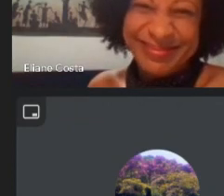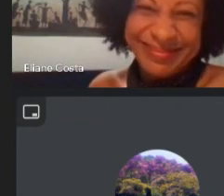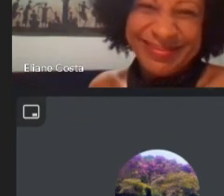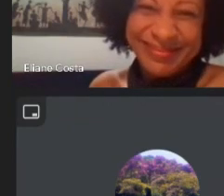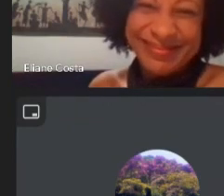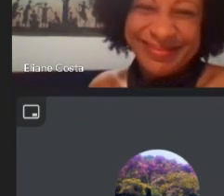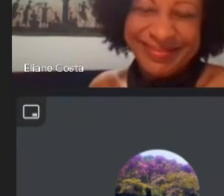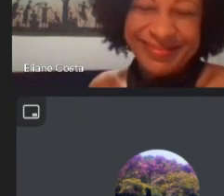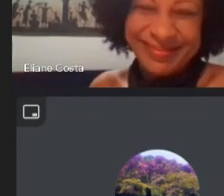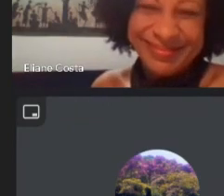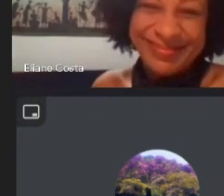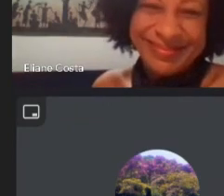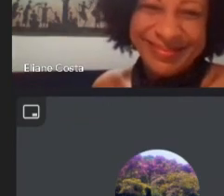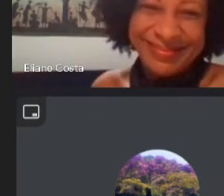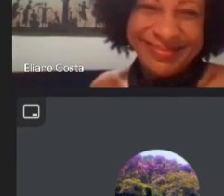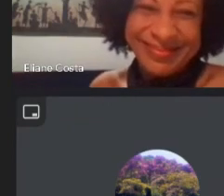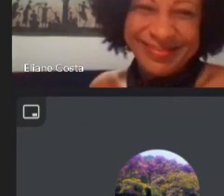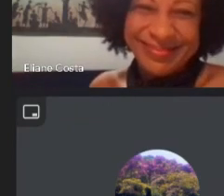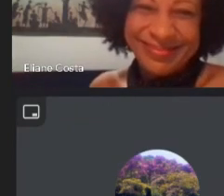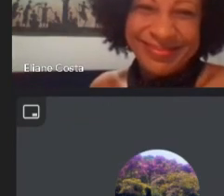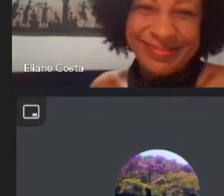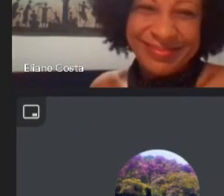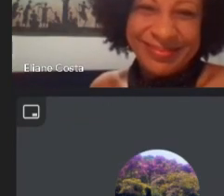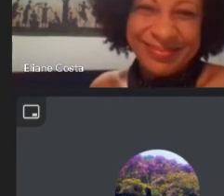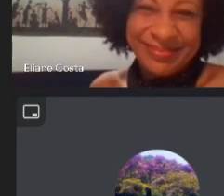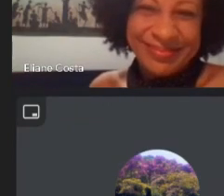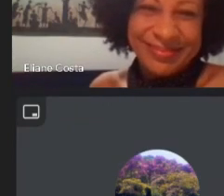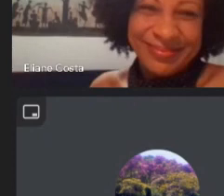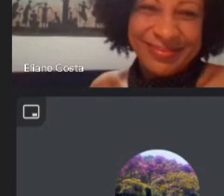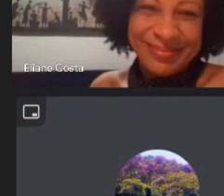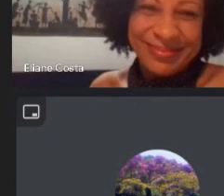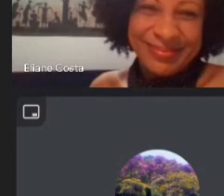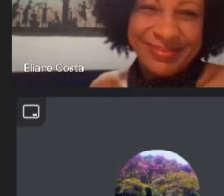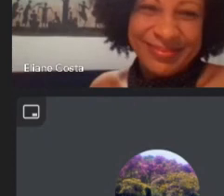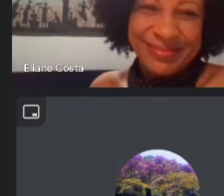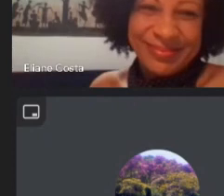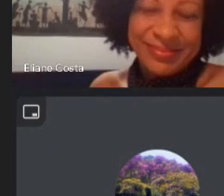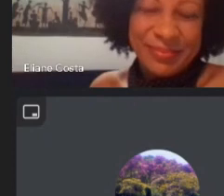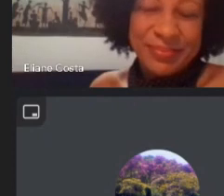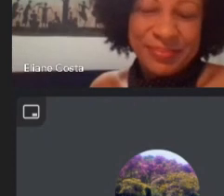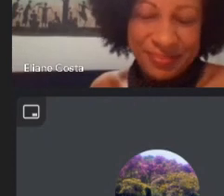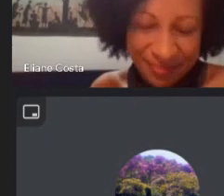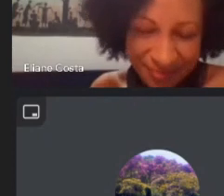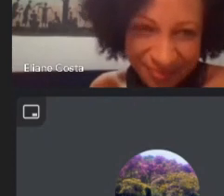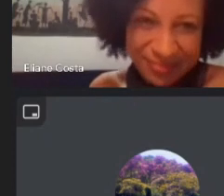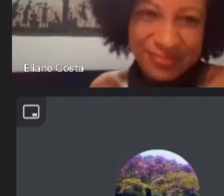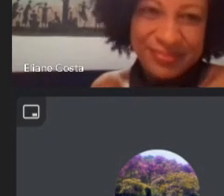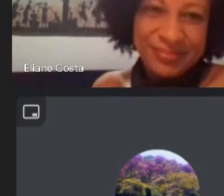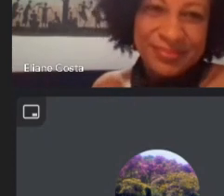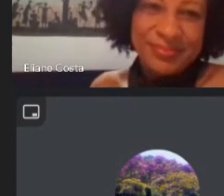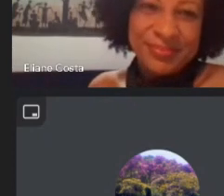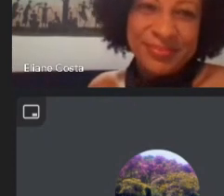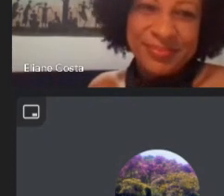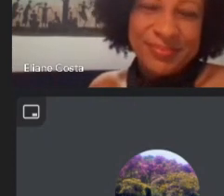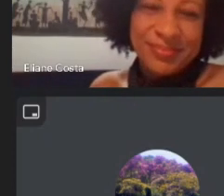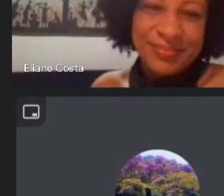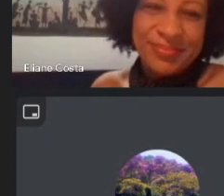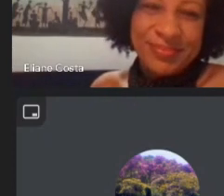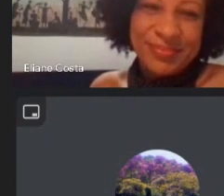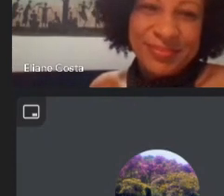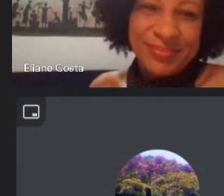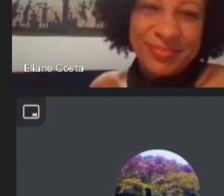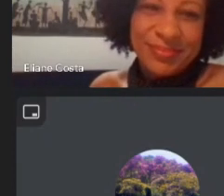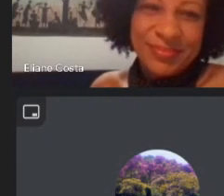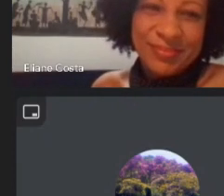Eliane e e não à toa são as duas mas principalmente porque ali é um